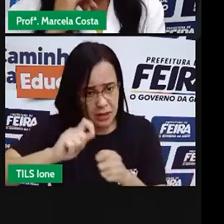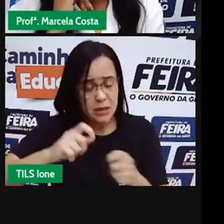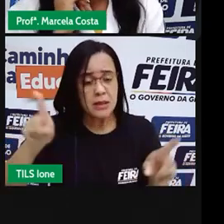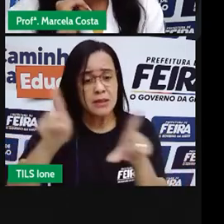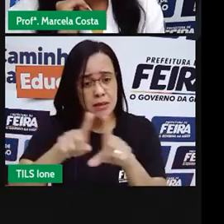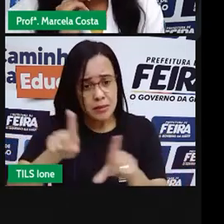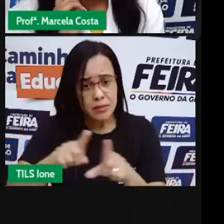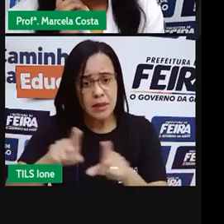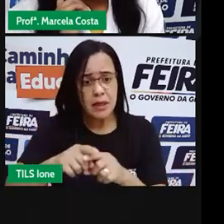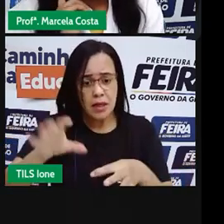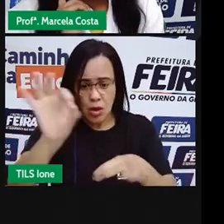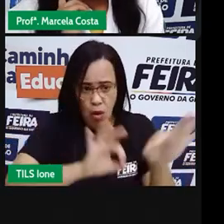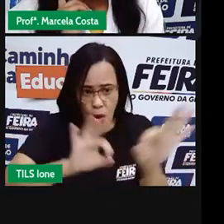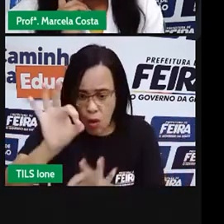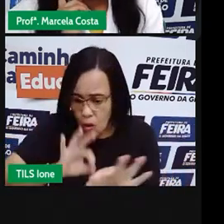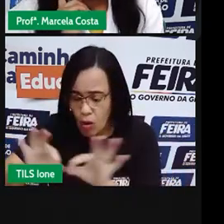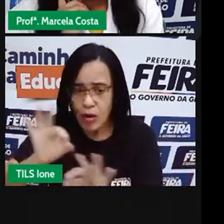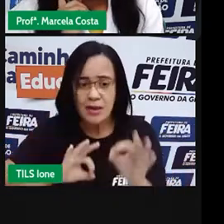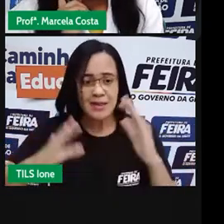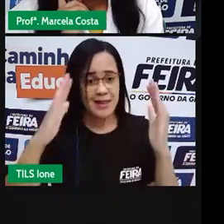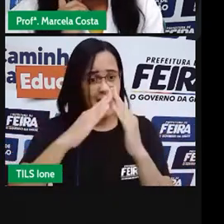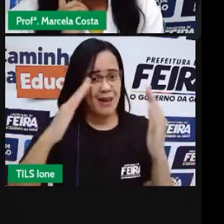Observem aqui essas imagens.